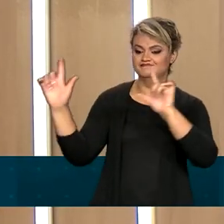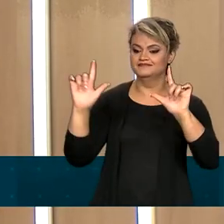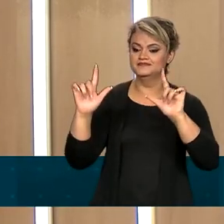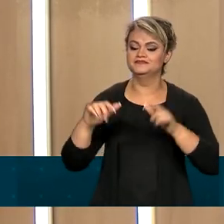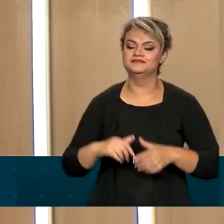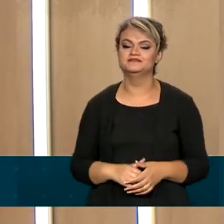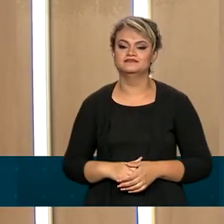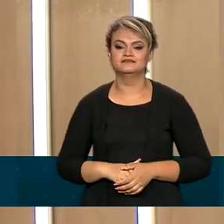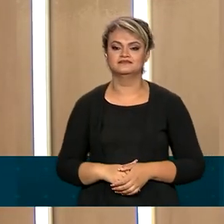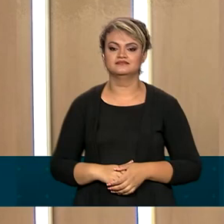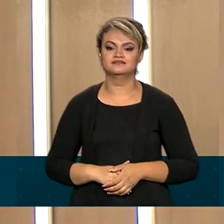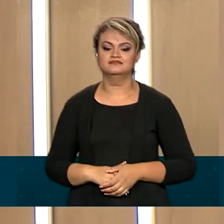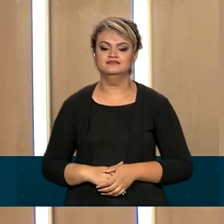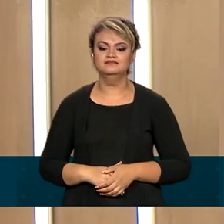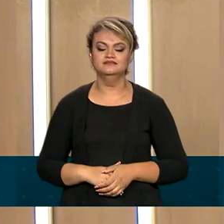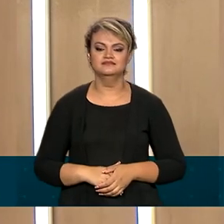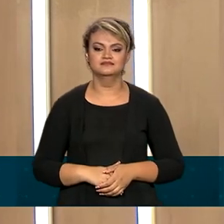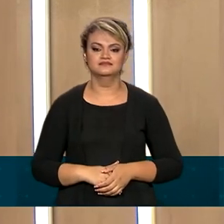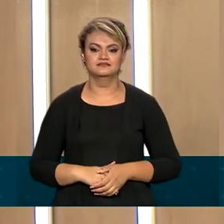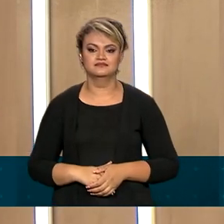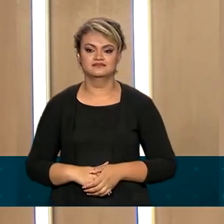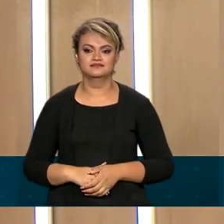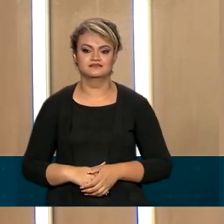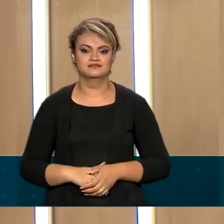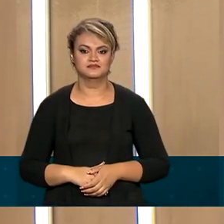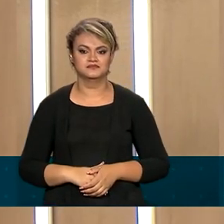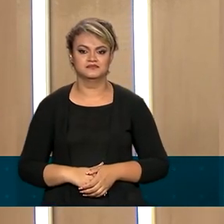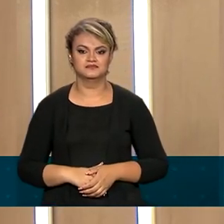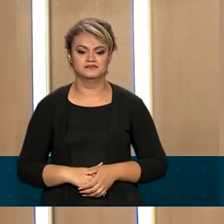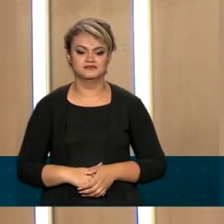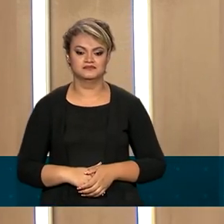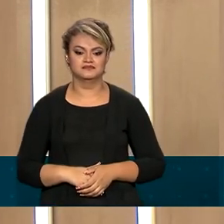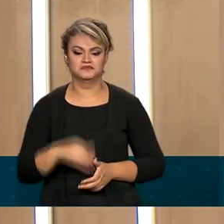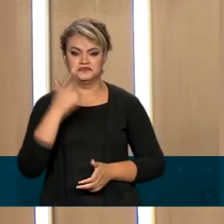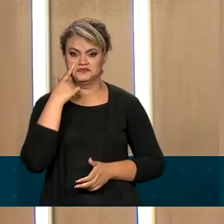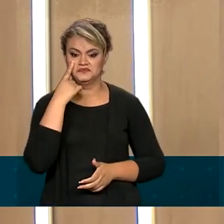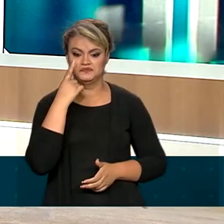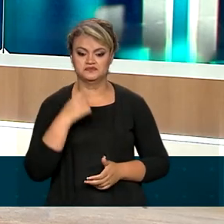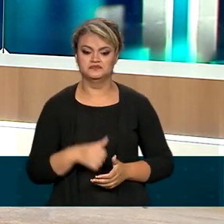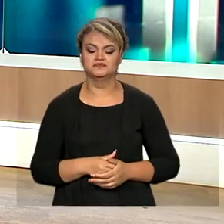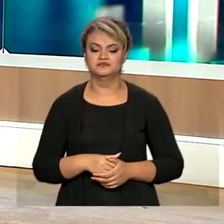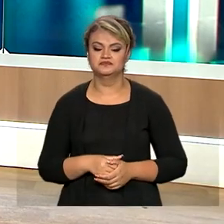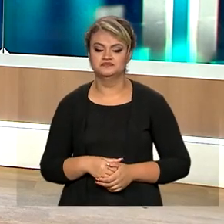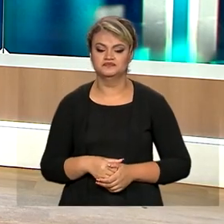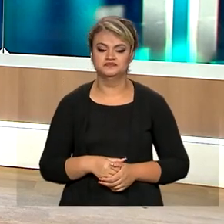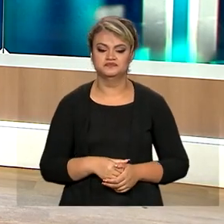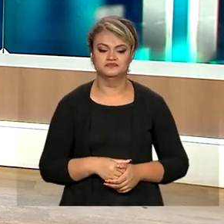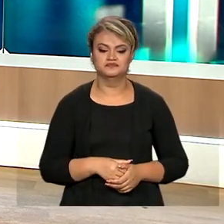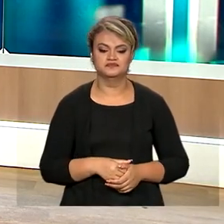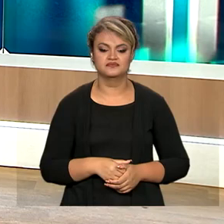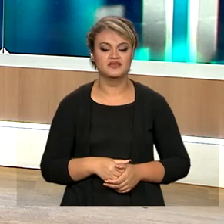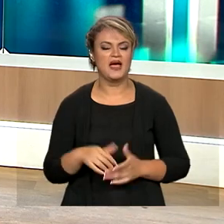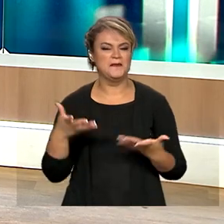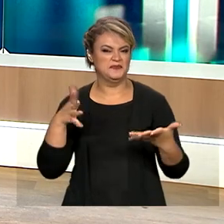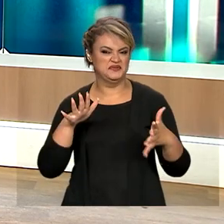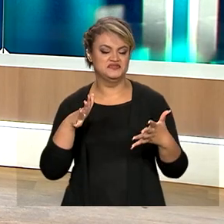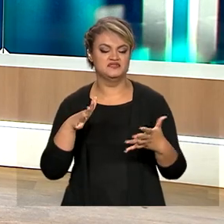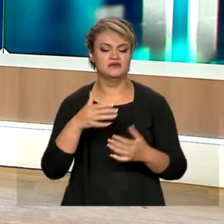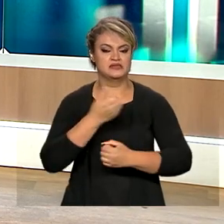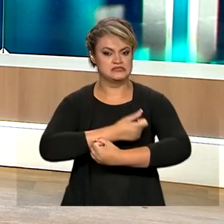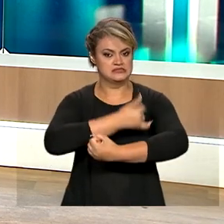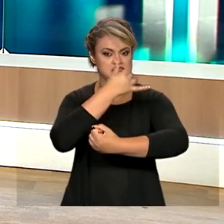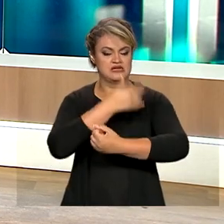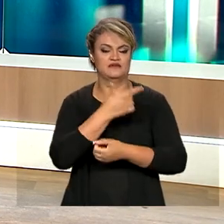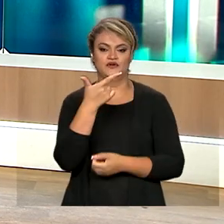preparada pela nossa equipe de produção, que passamos a apresentar a partir de agora. O que nós podemos ver, então? A previsão para a safra